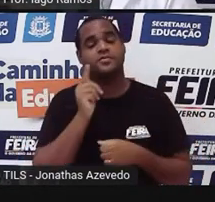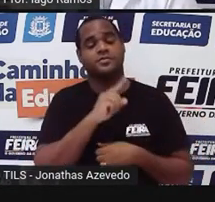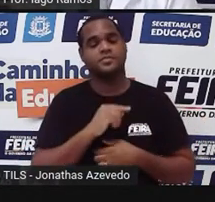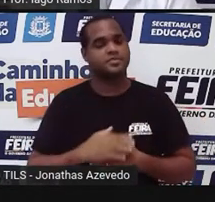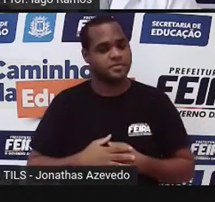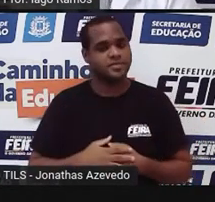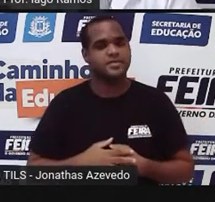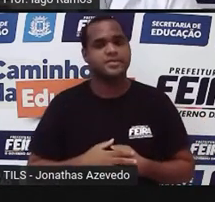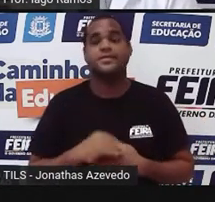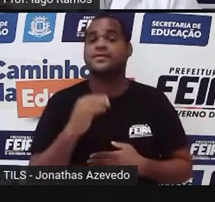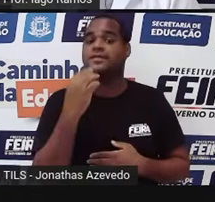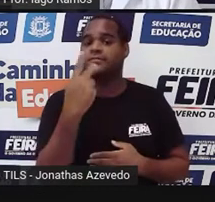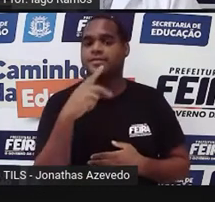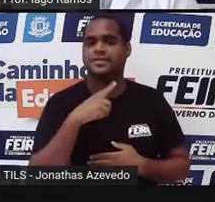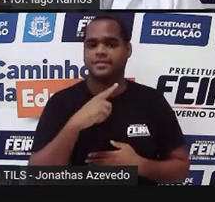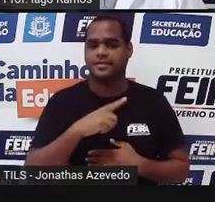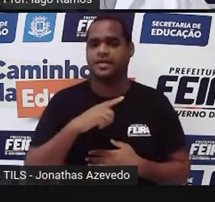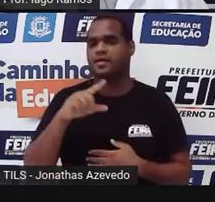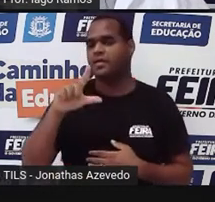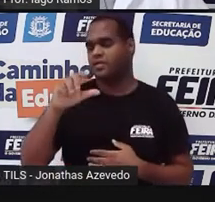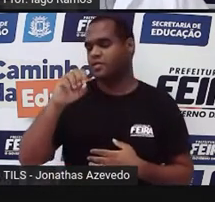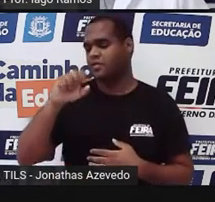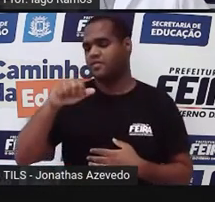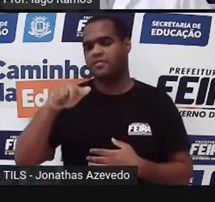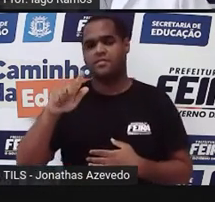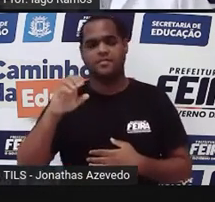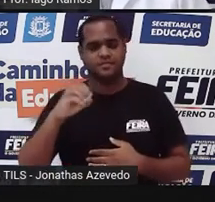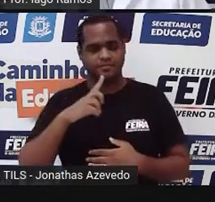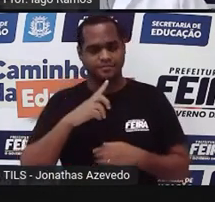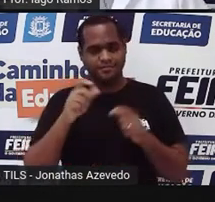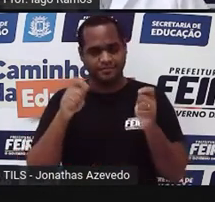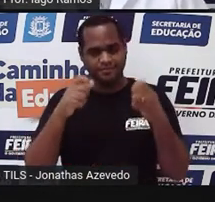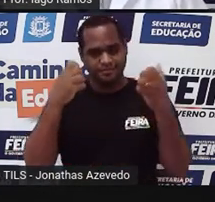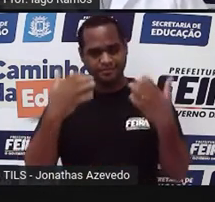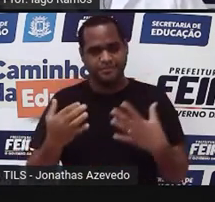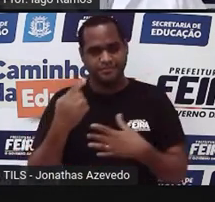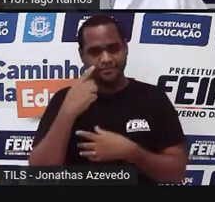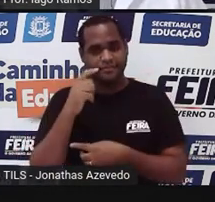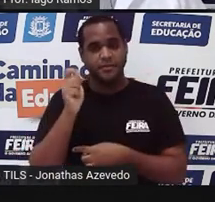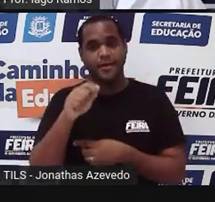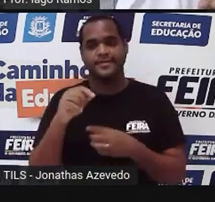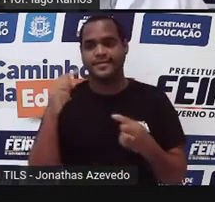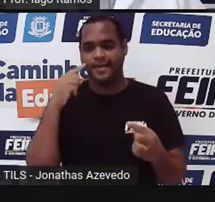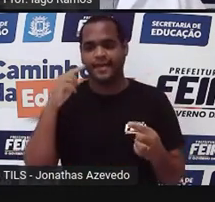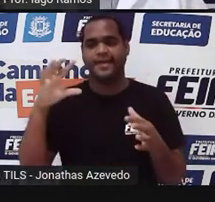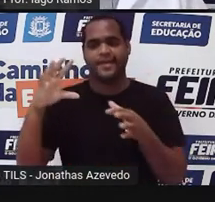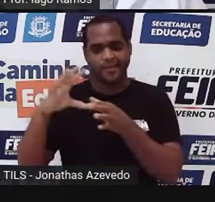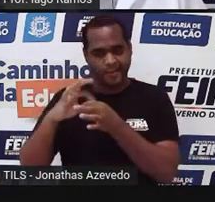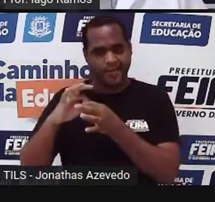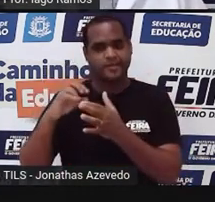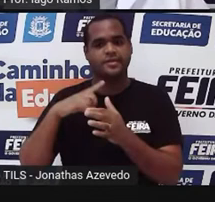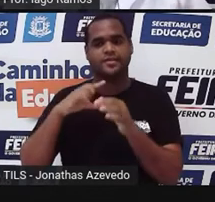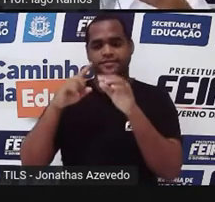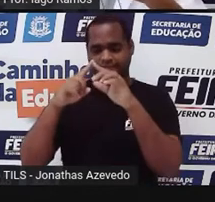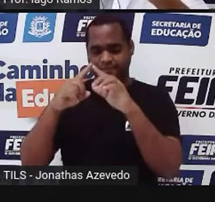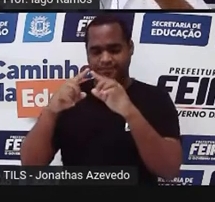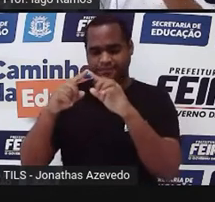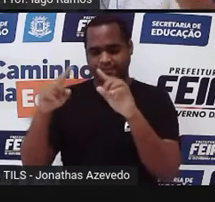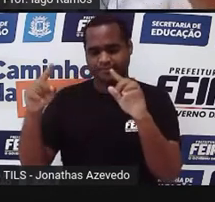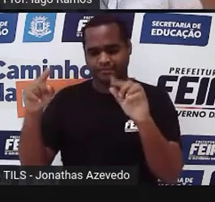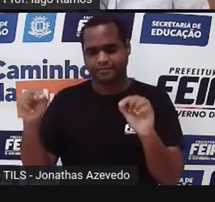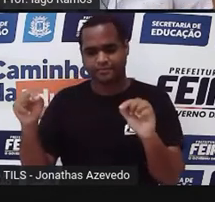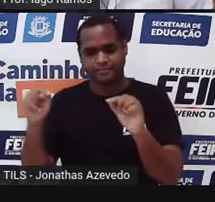Os vértices do losango vão tocar os lados do retângulo. Cada